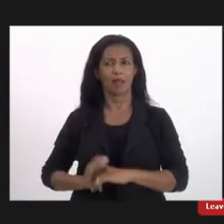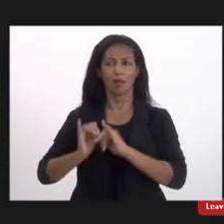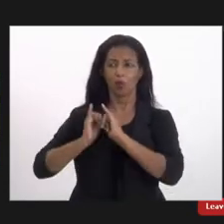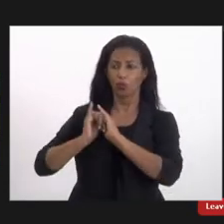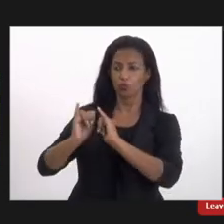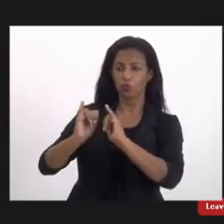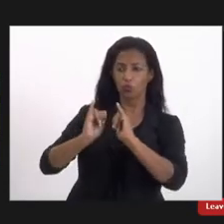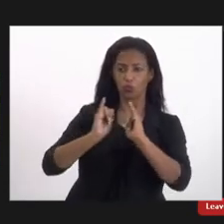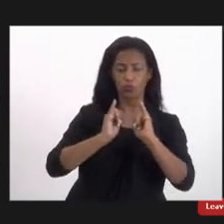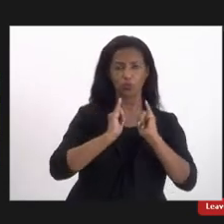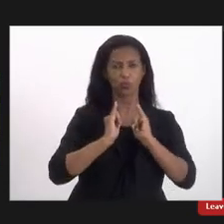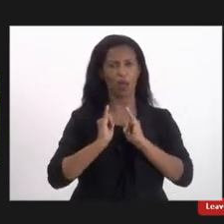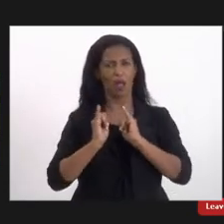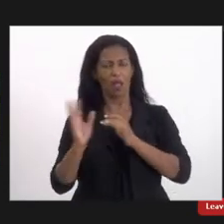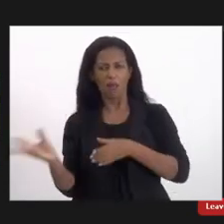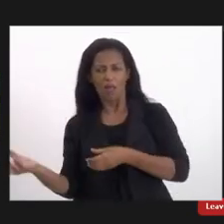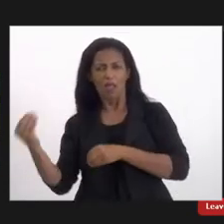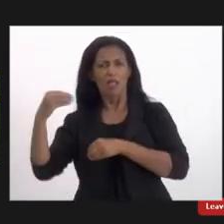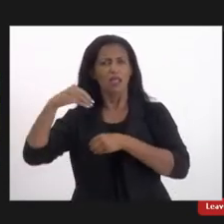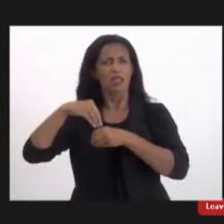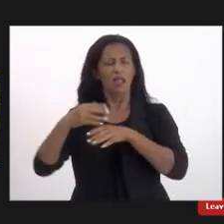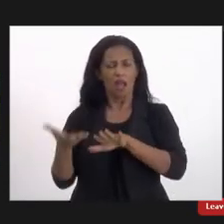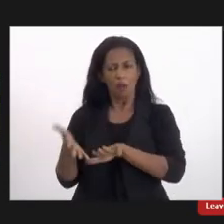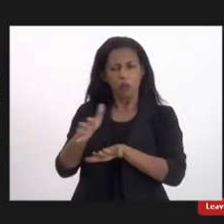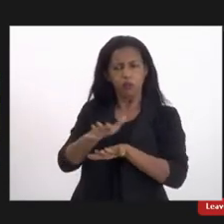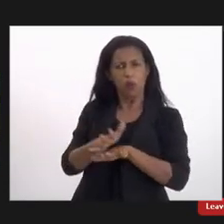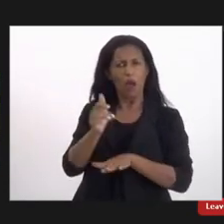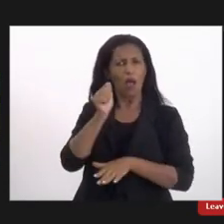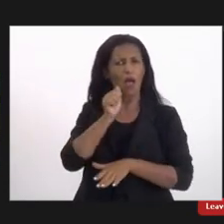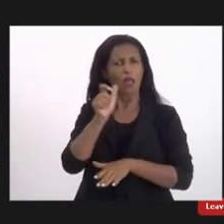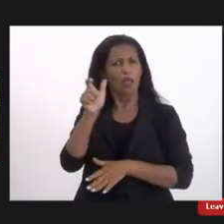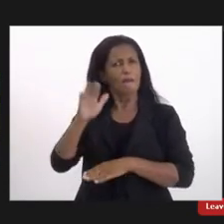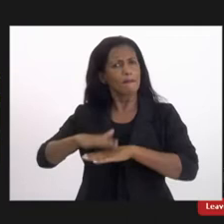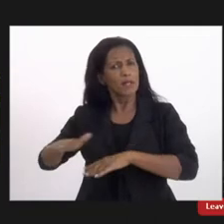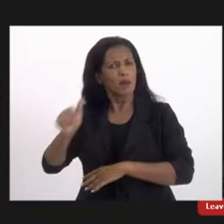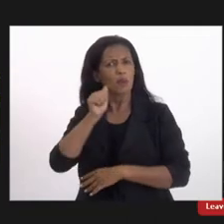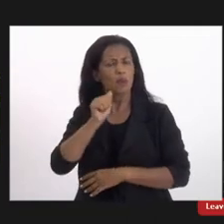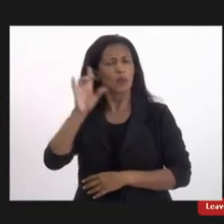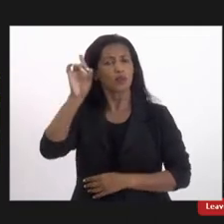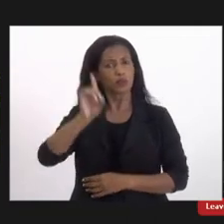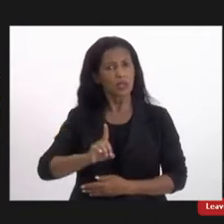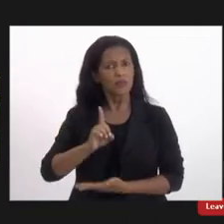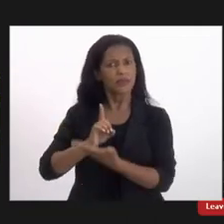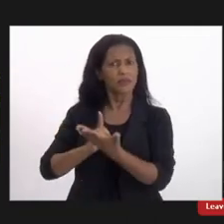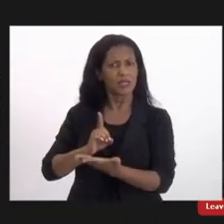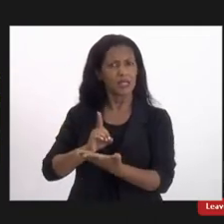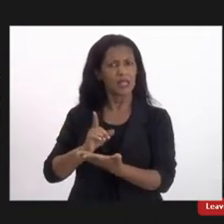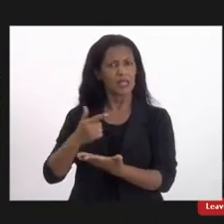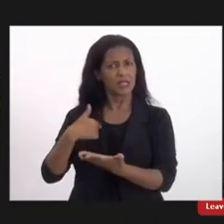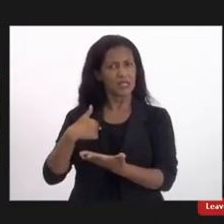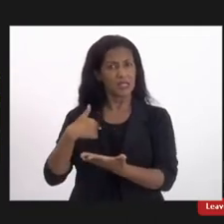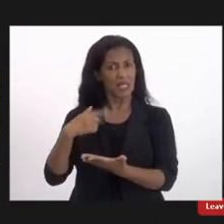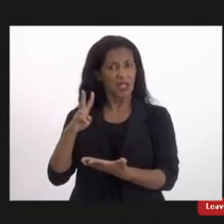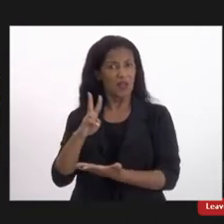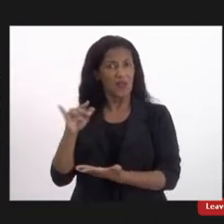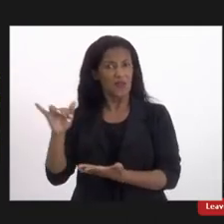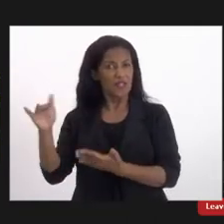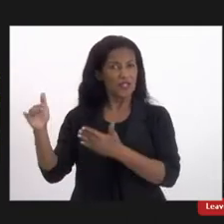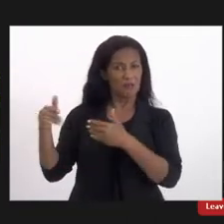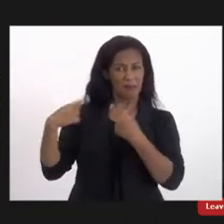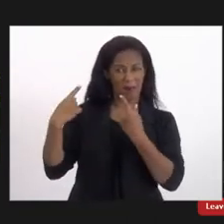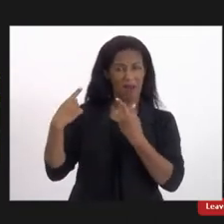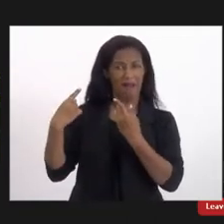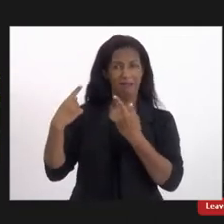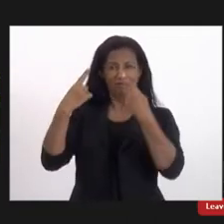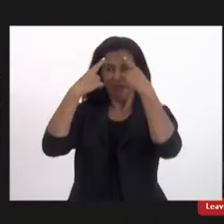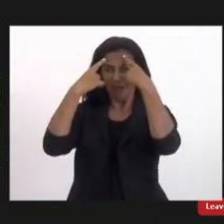empoderar essas mulheres principalmente as mulheres com deficiência eu fui uma vítima da violência